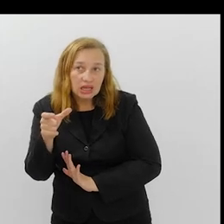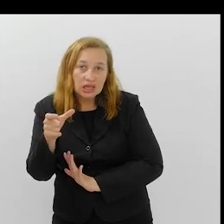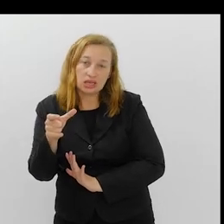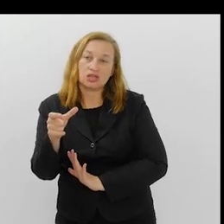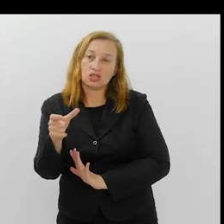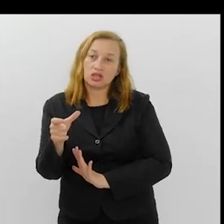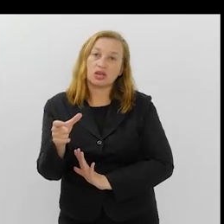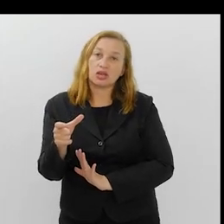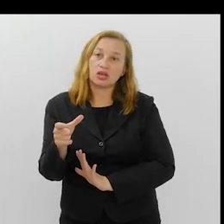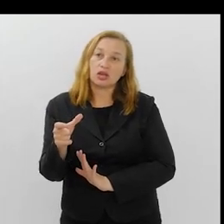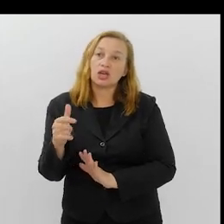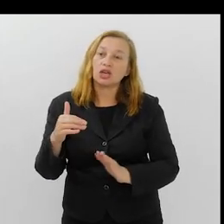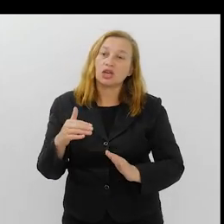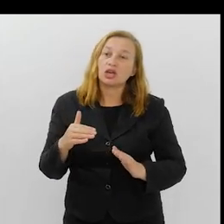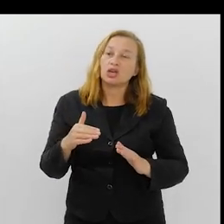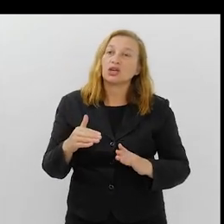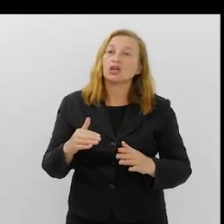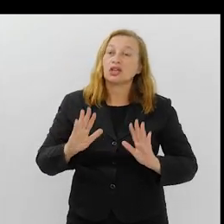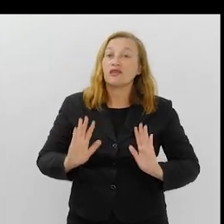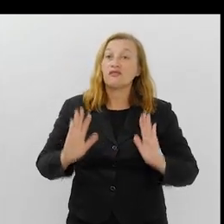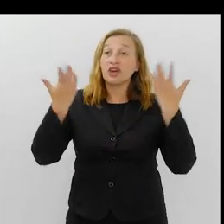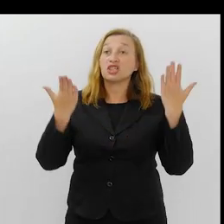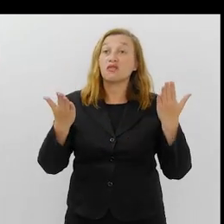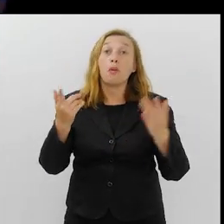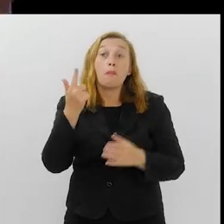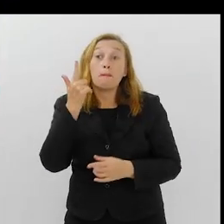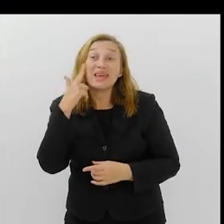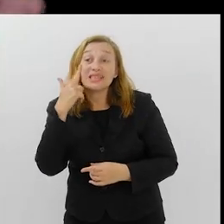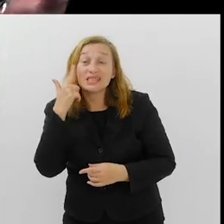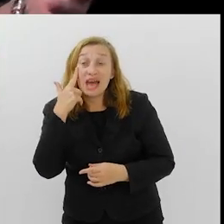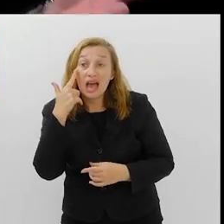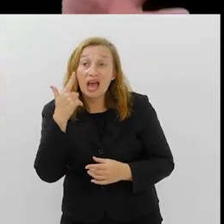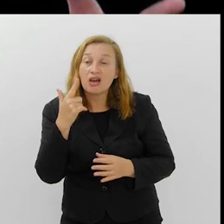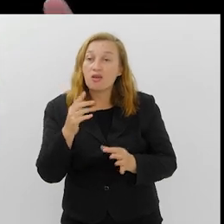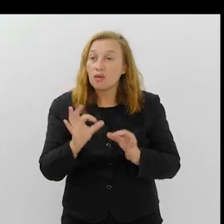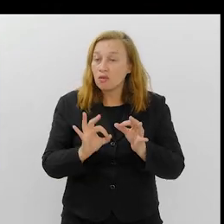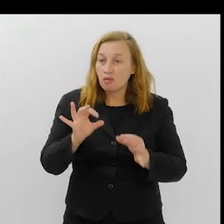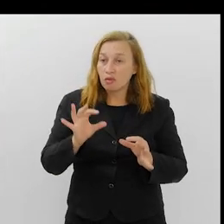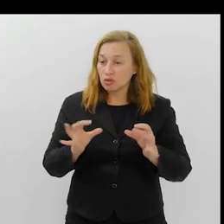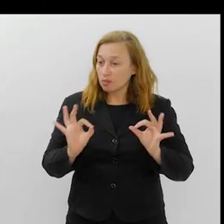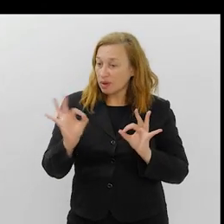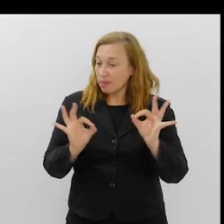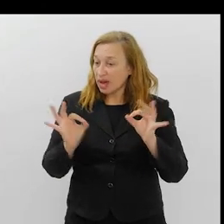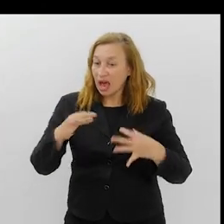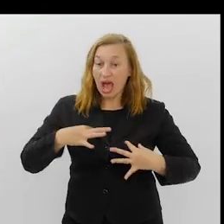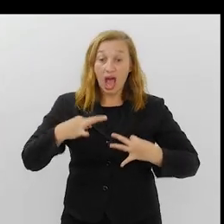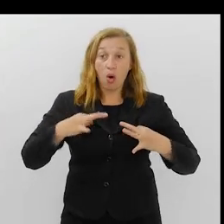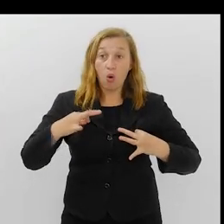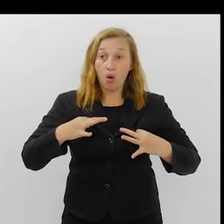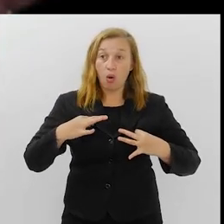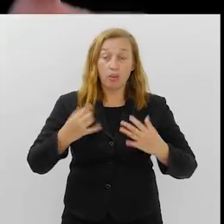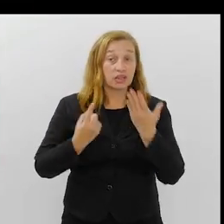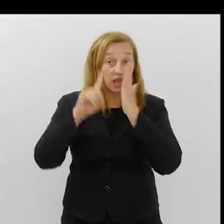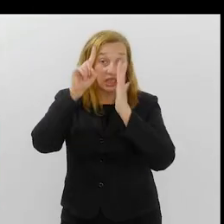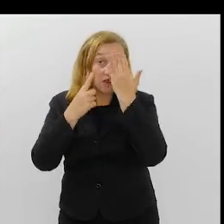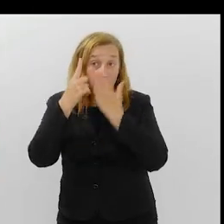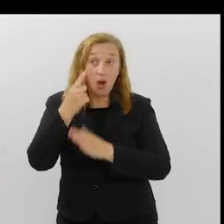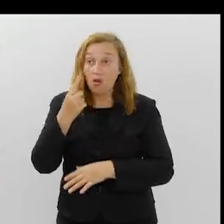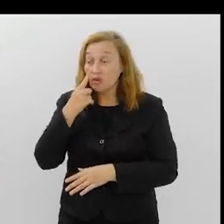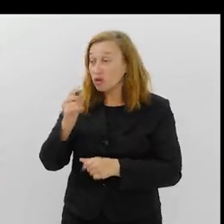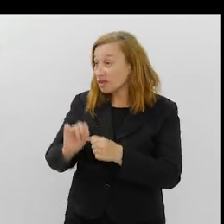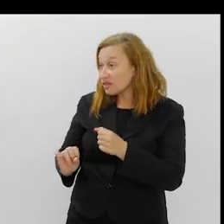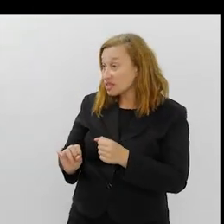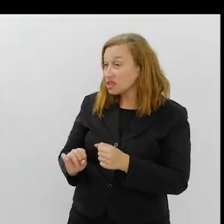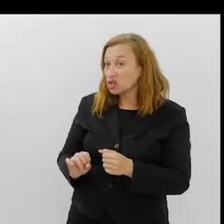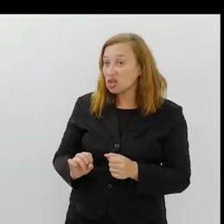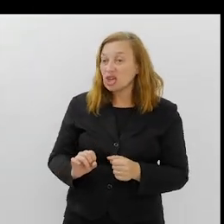na concepção do todo o espetáculo. Então, vamos pensar, vamos fazer os figurinos, mas vamos pensar o que nós estamos fazendo aqui.